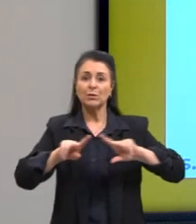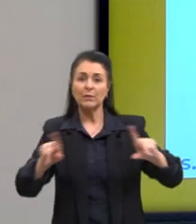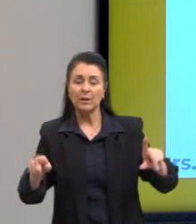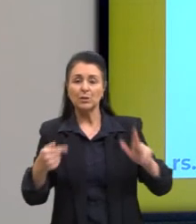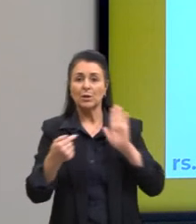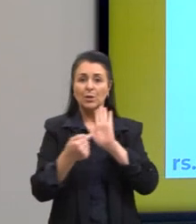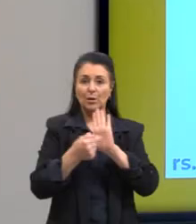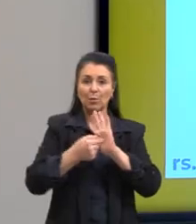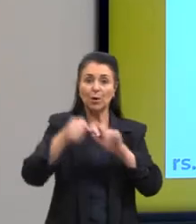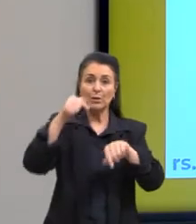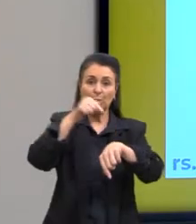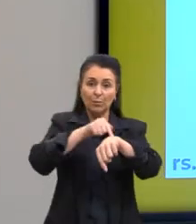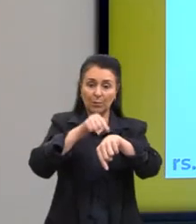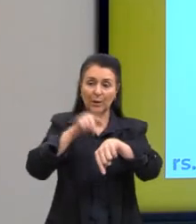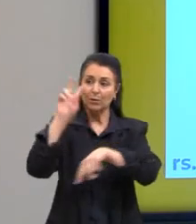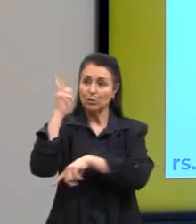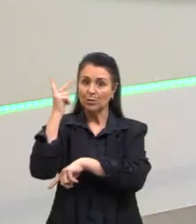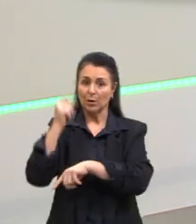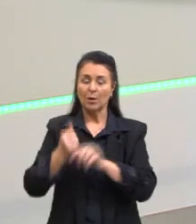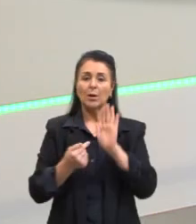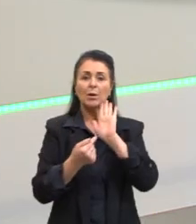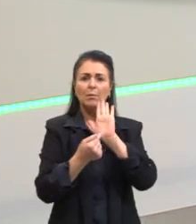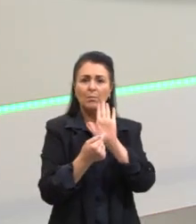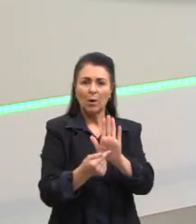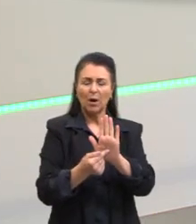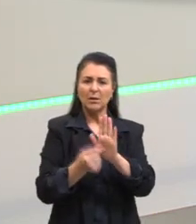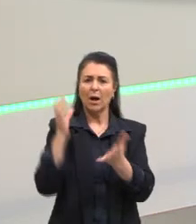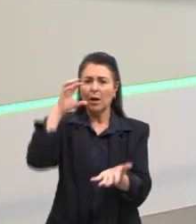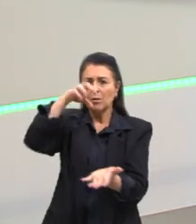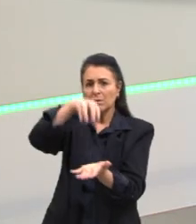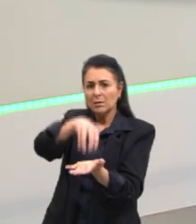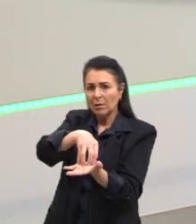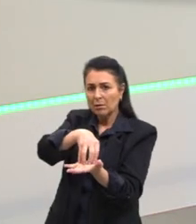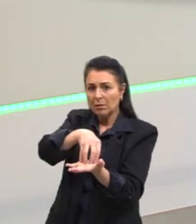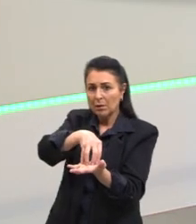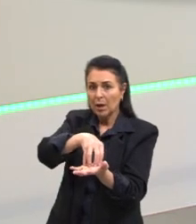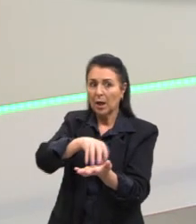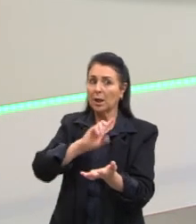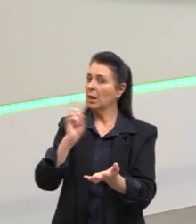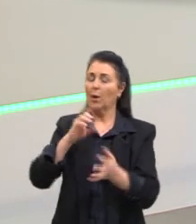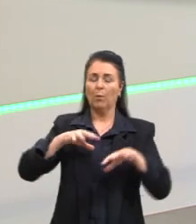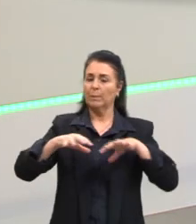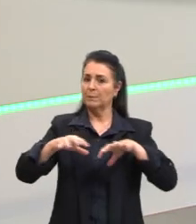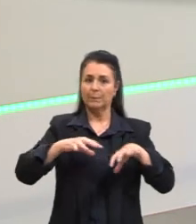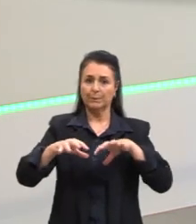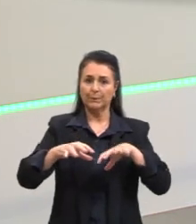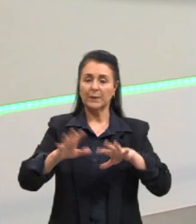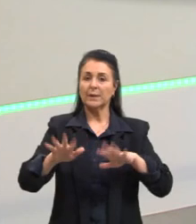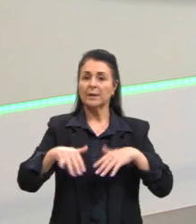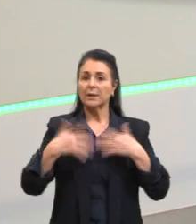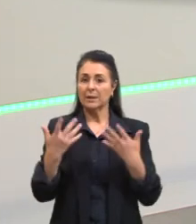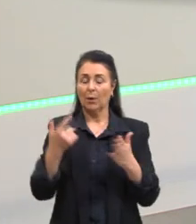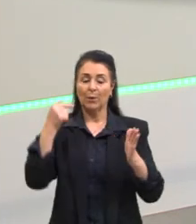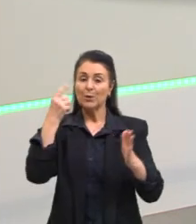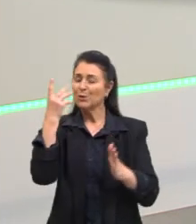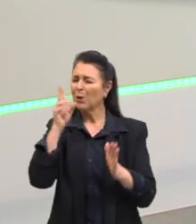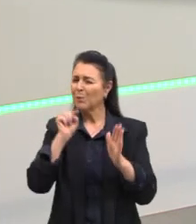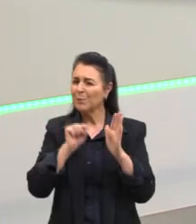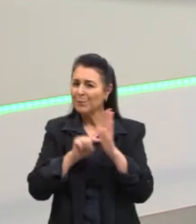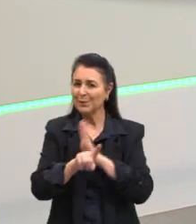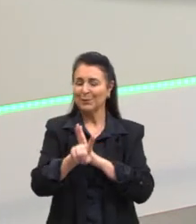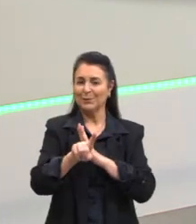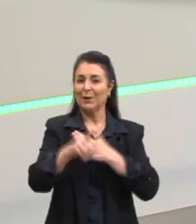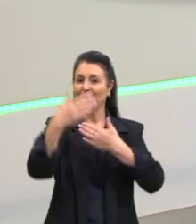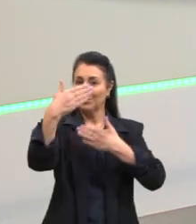retratando a colonização. Que não é verdade também, porque ela não faz essa manifestação. Então, só uma questão que caiu no